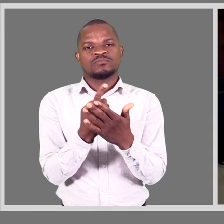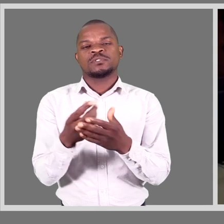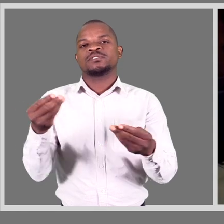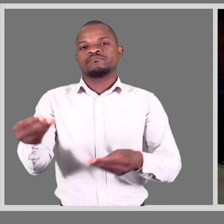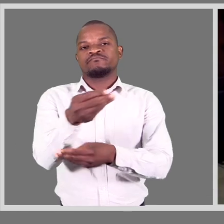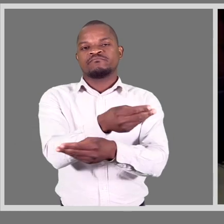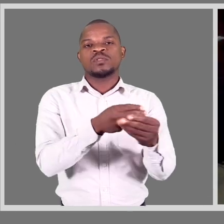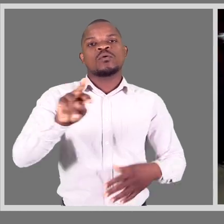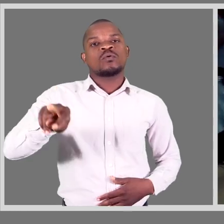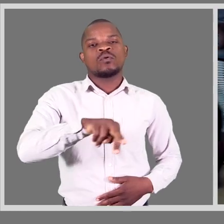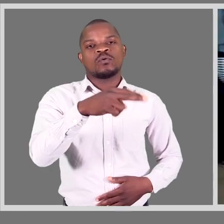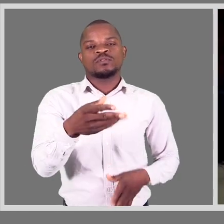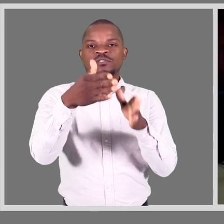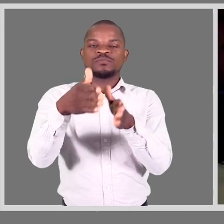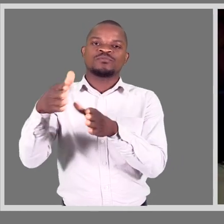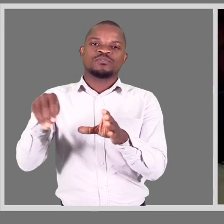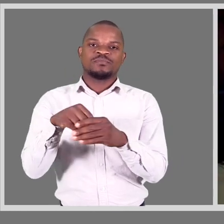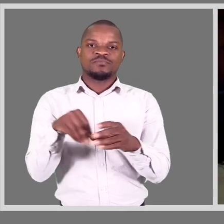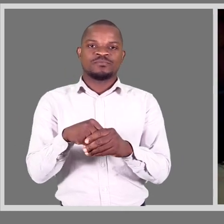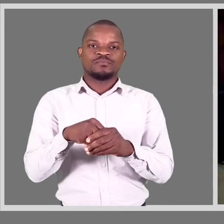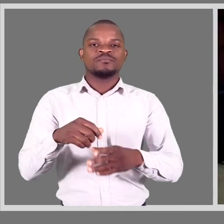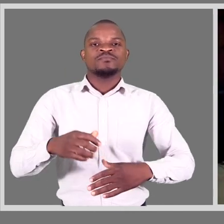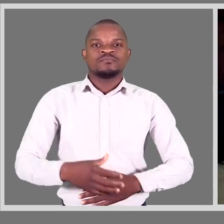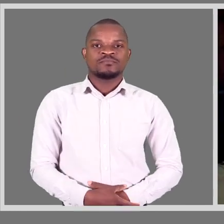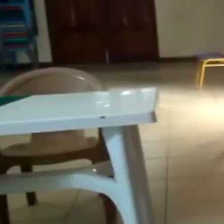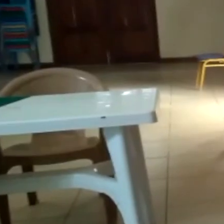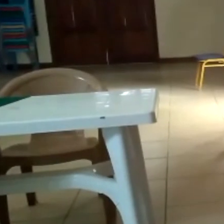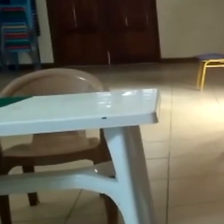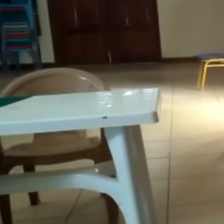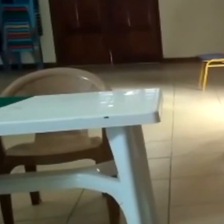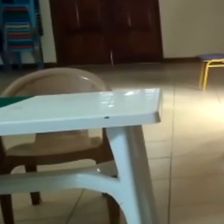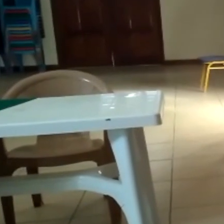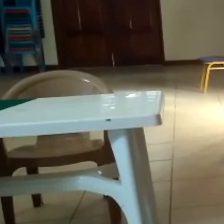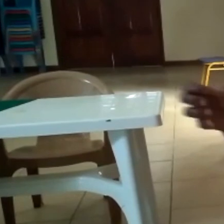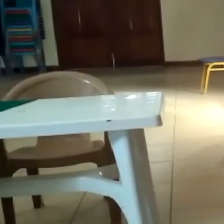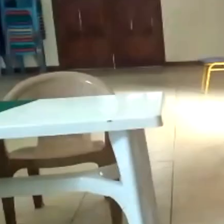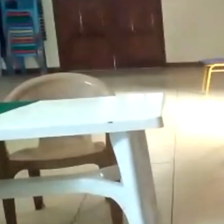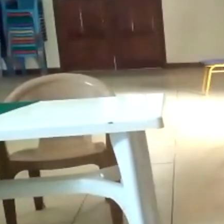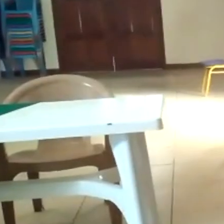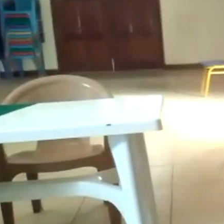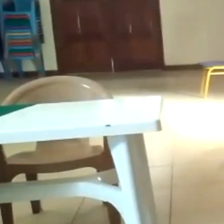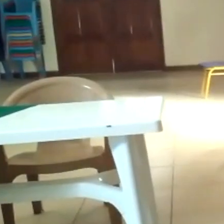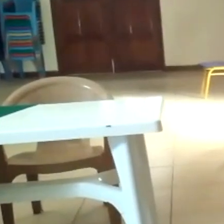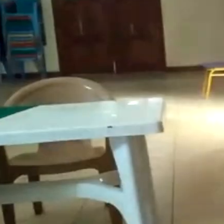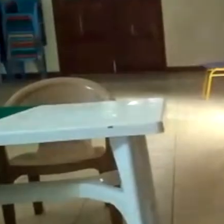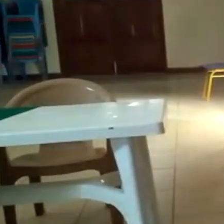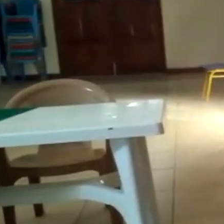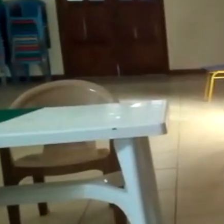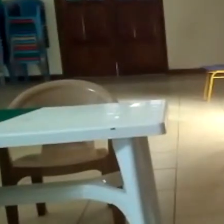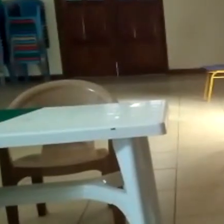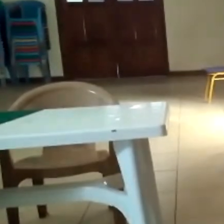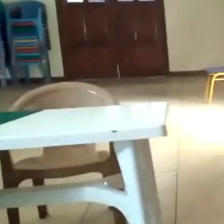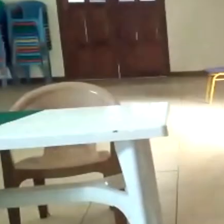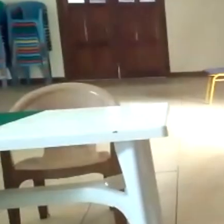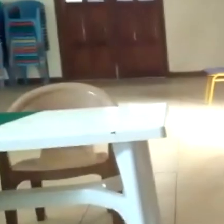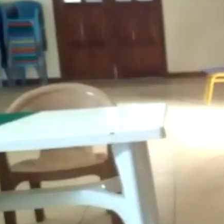mesmas informações que estamos a receber aqui com os outros membros. As associações de pessoas com deficiência estão aqui nesta formação,